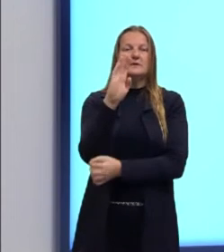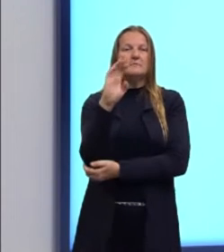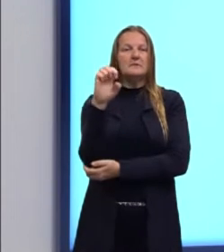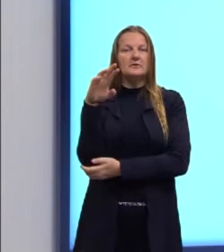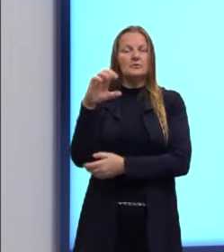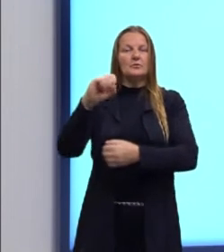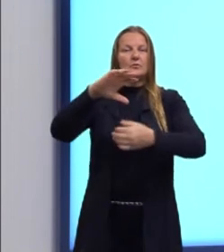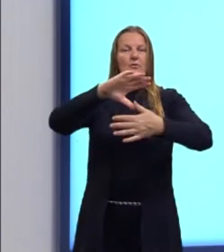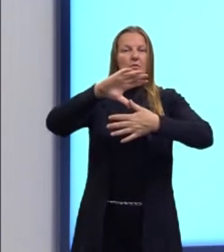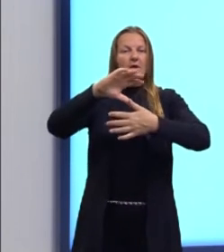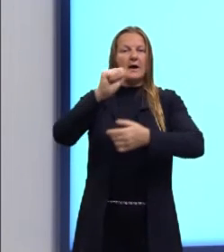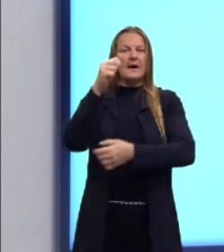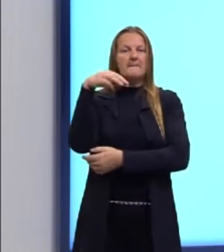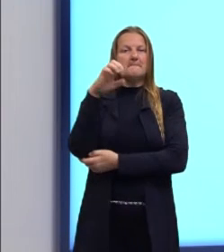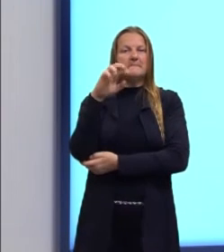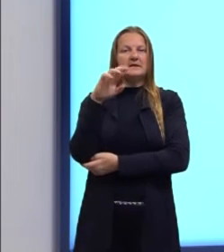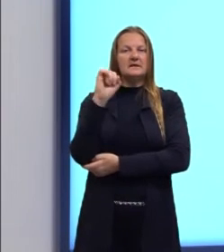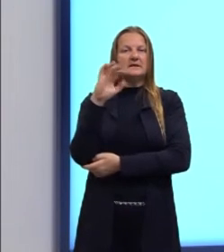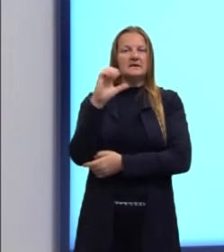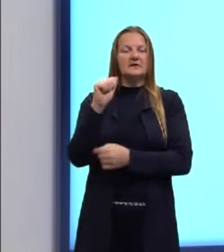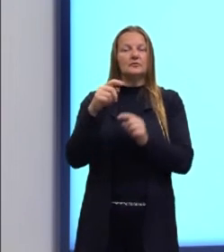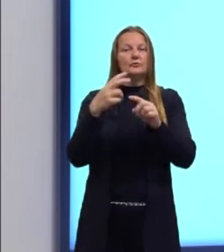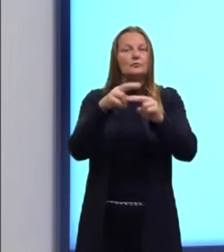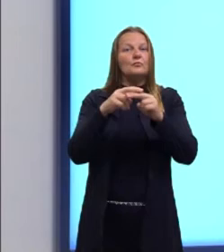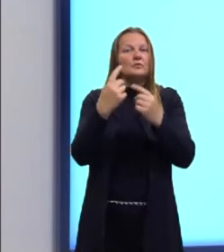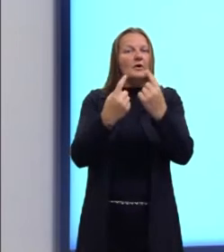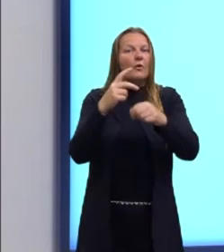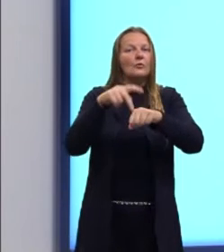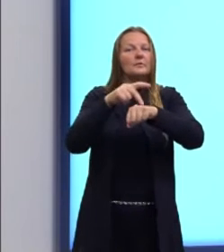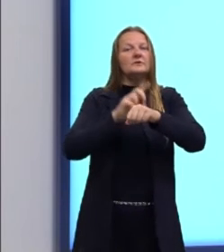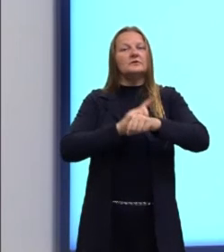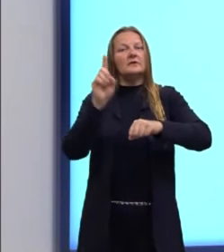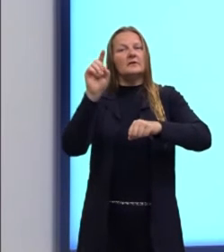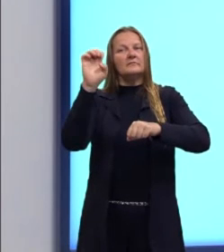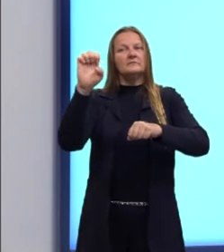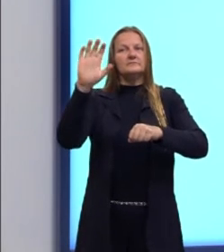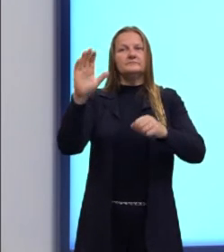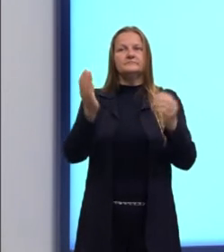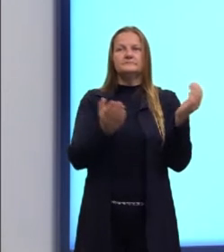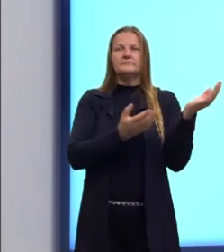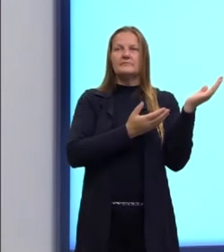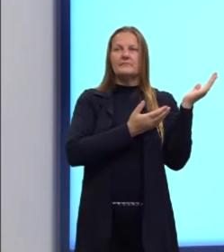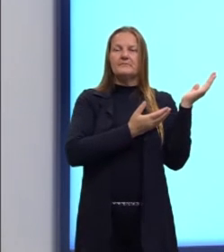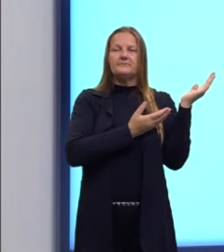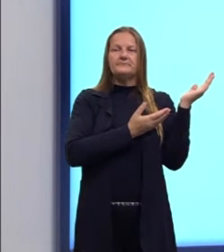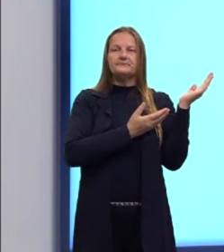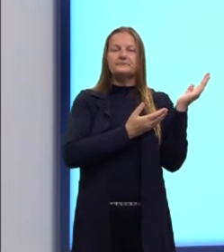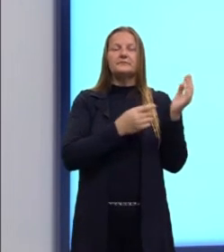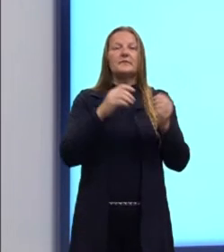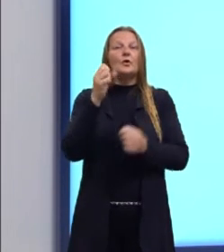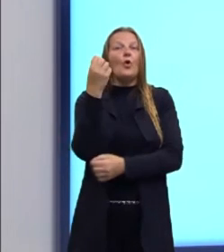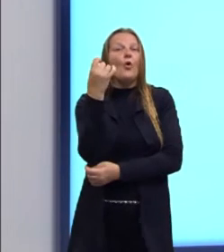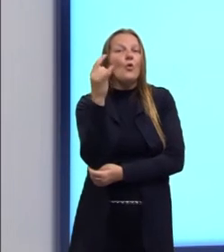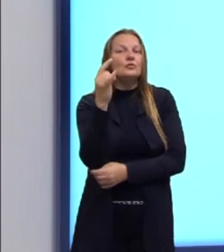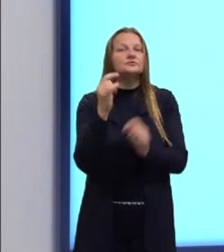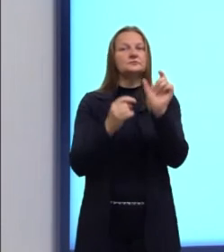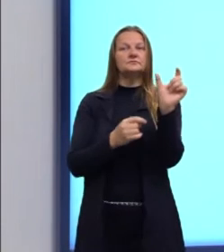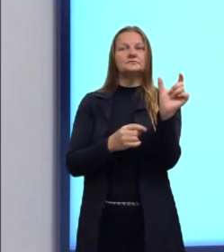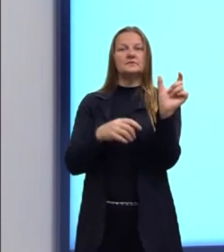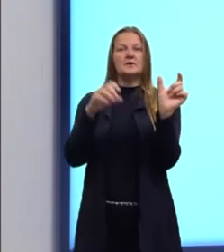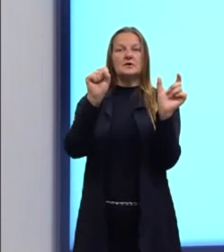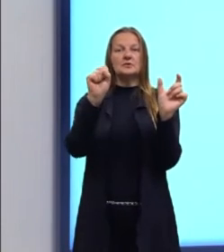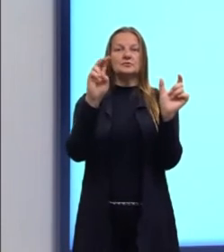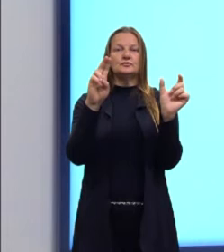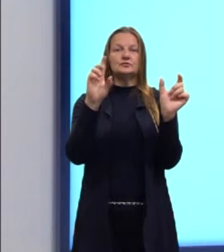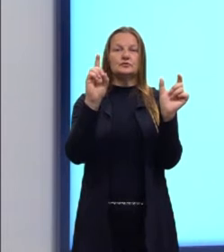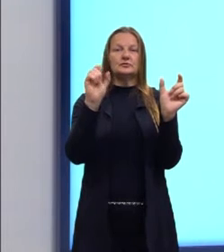pertencem a esse grupo. E, por último, o Sul da América, que é realmente